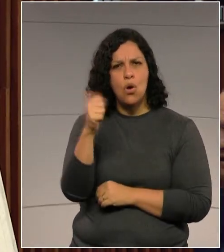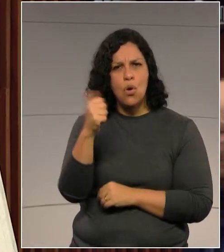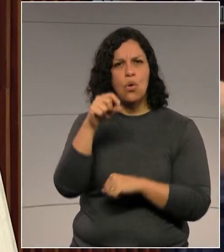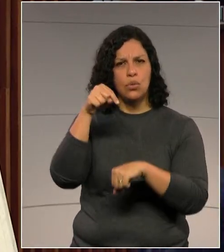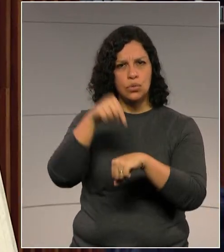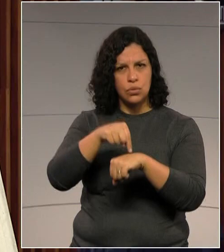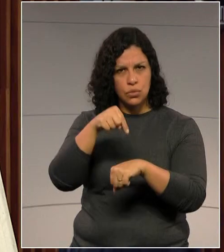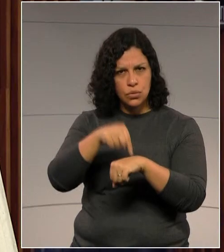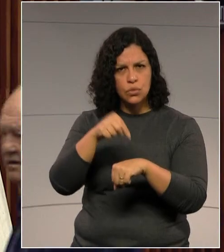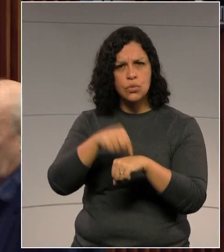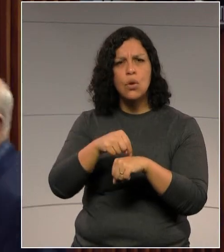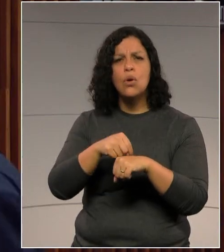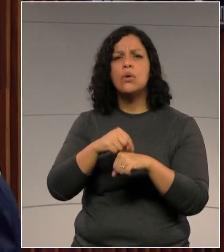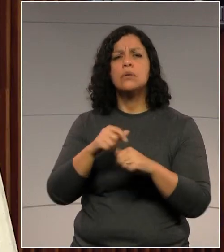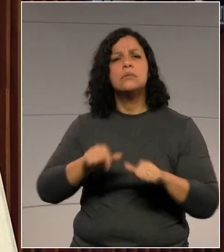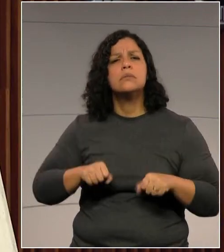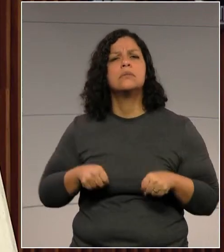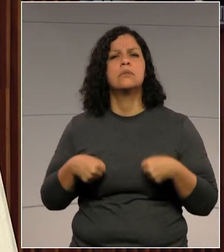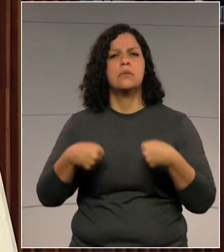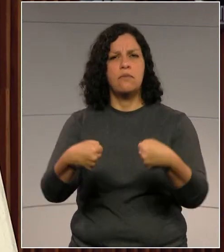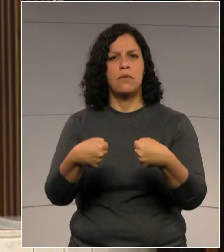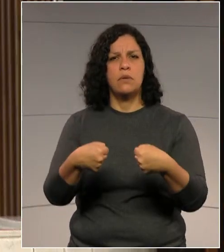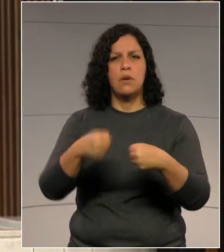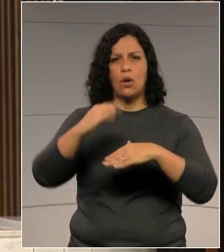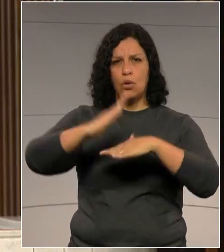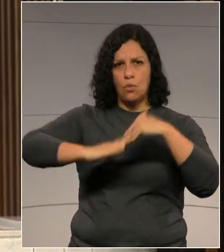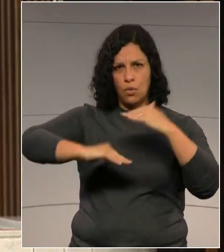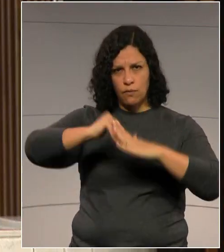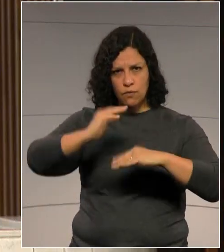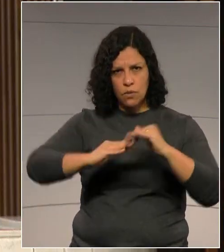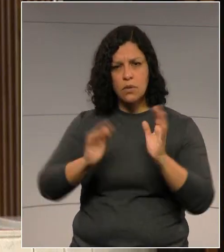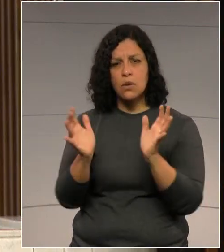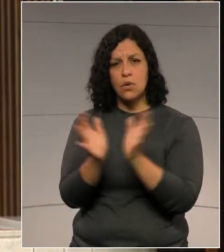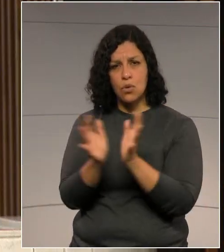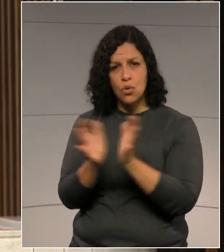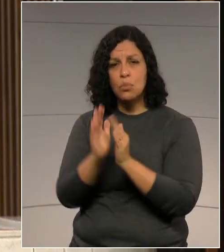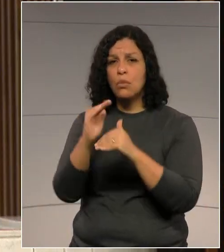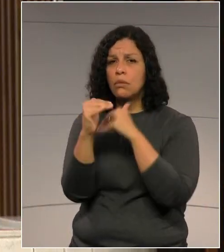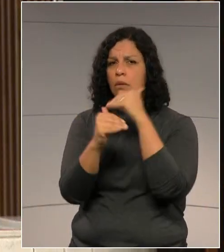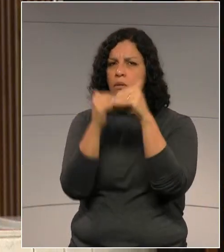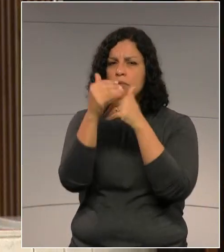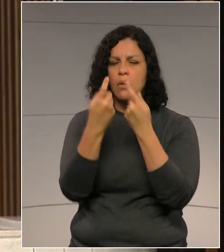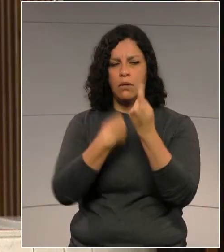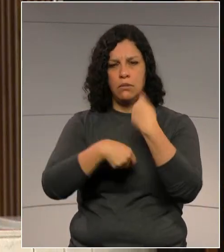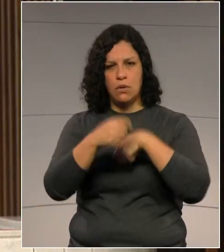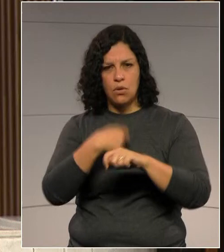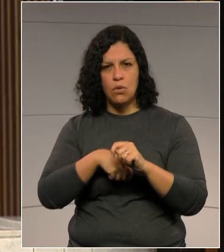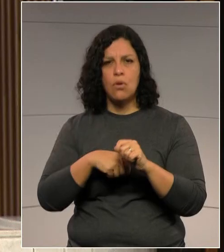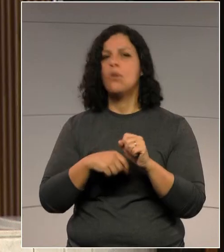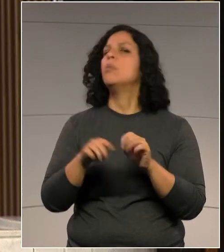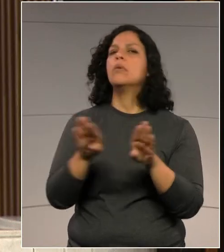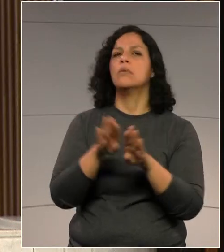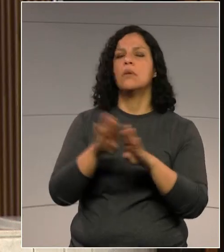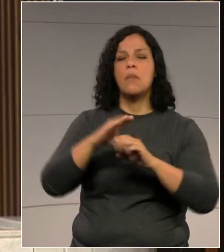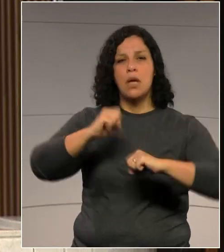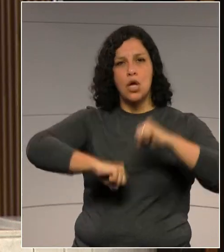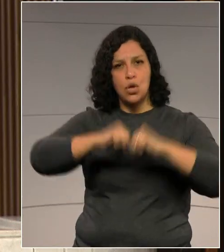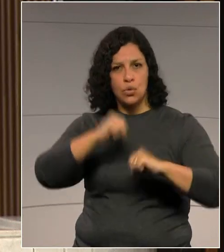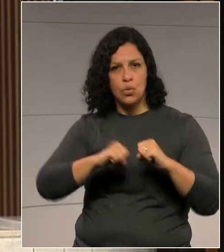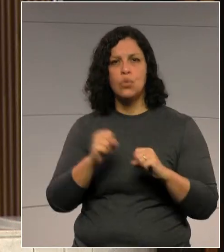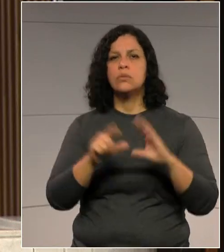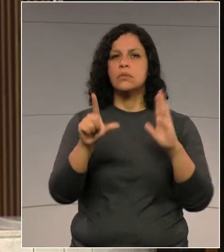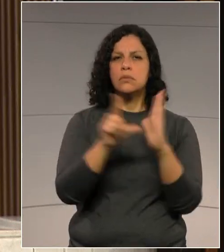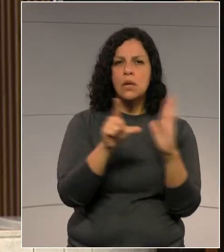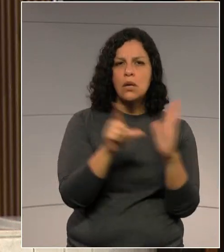defesa da profissão. O evento será realizado pela Comissão de Desenvolvimento Econômico, Indústria, Comércio e Serviços,